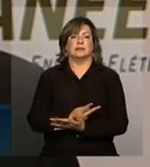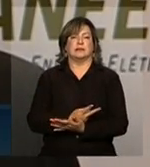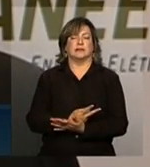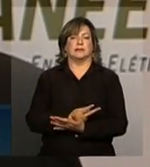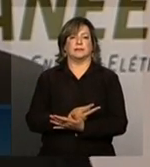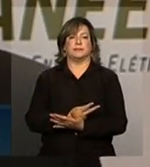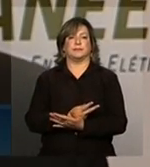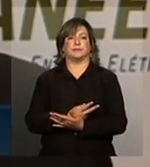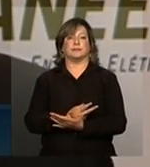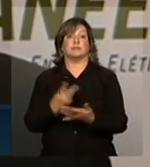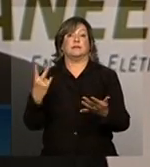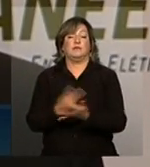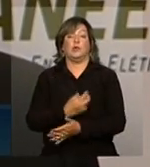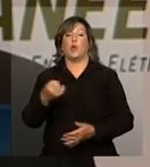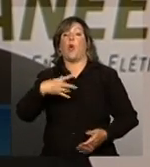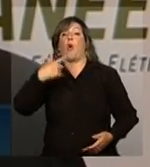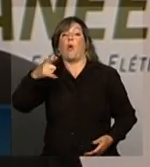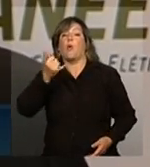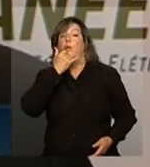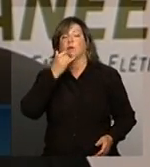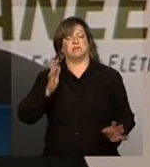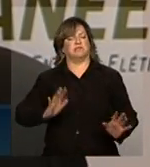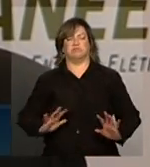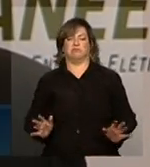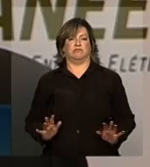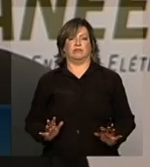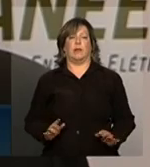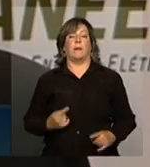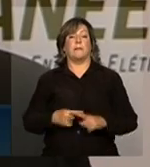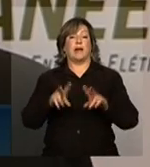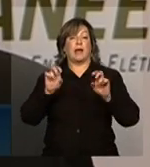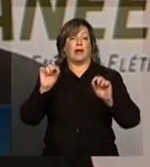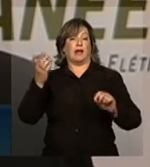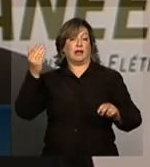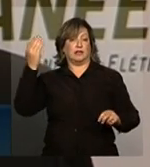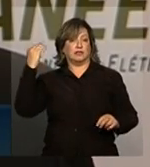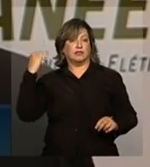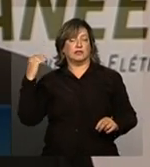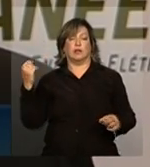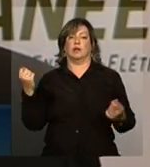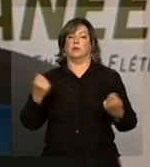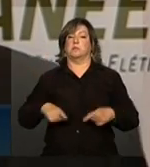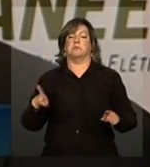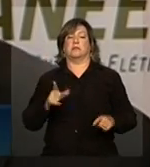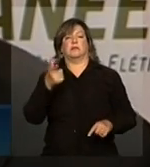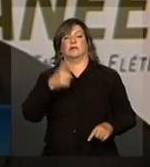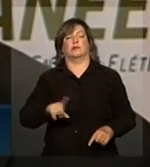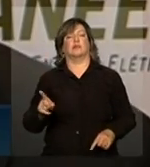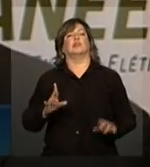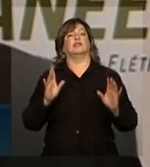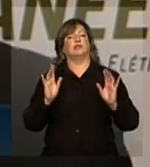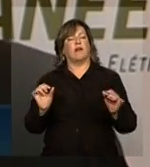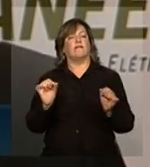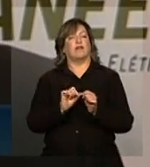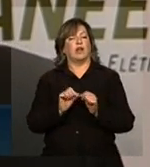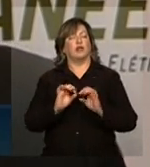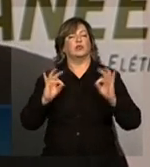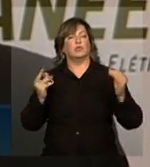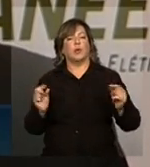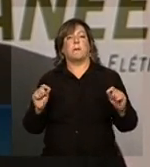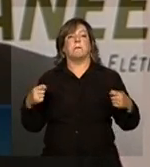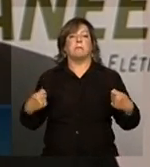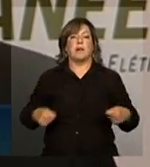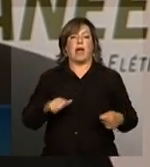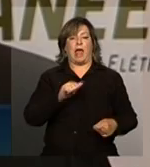erros novos, vamos dizer assim, porque as questões antigas não deveriam se repetir, foi tomado todas as providências